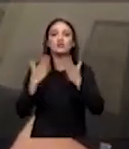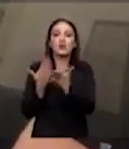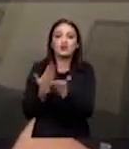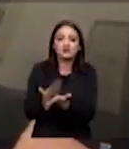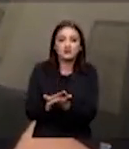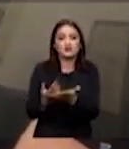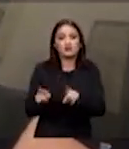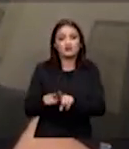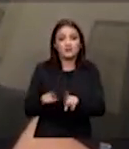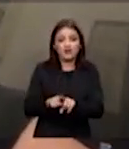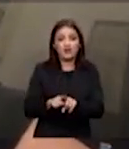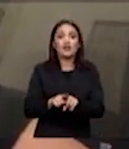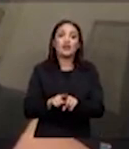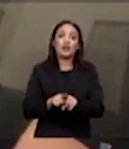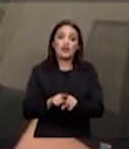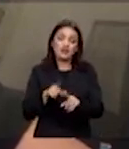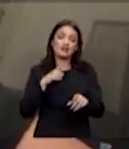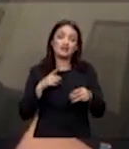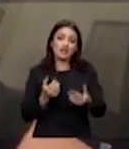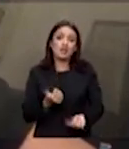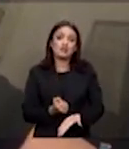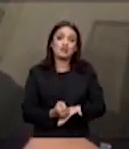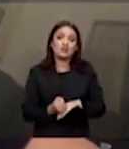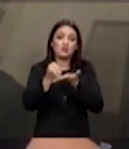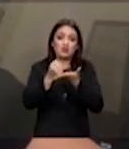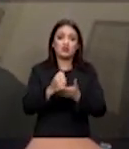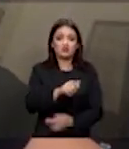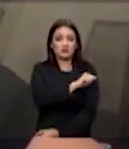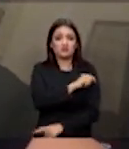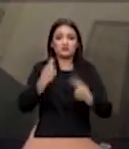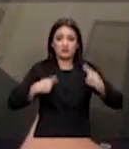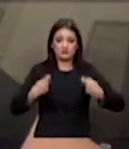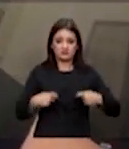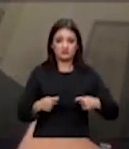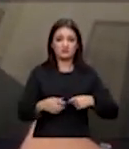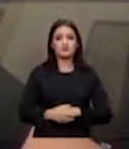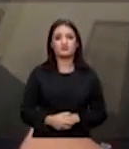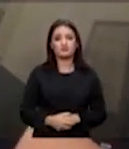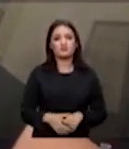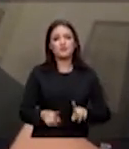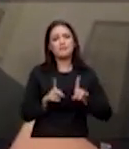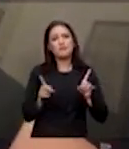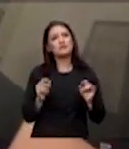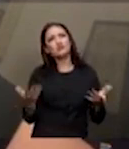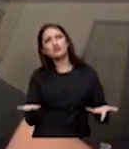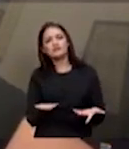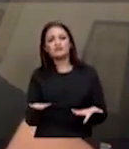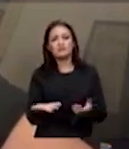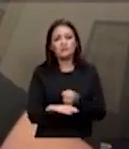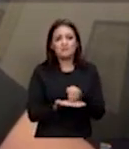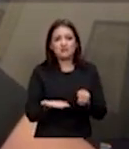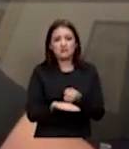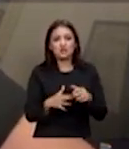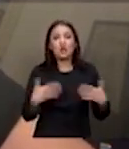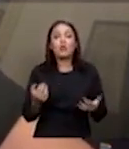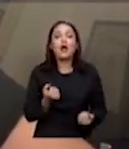índices os níveis e tipos de suporte que os estudantes precisam o que é básico hoje para definir os suportes é a intensidade e o